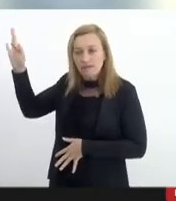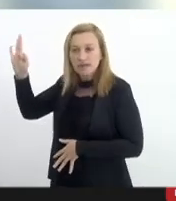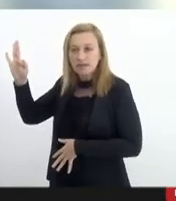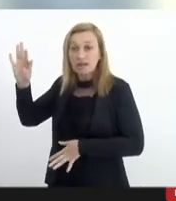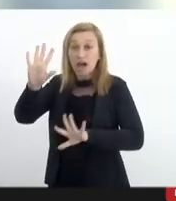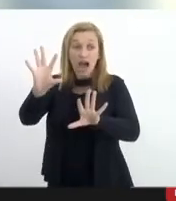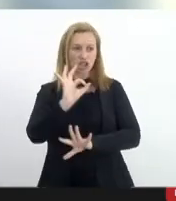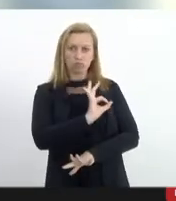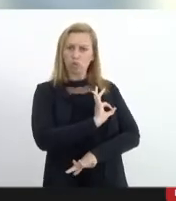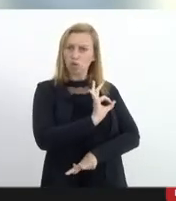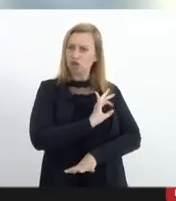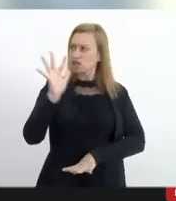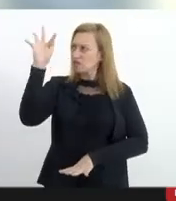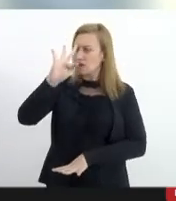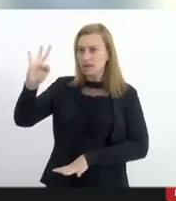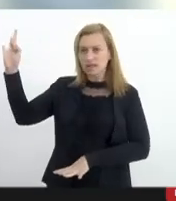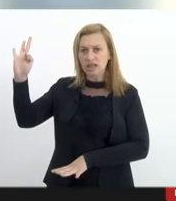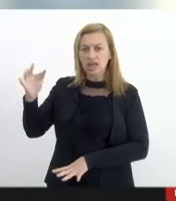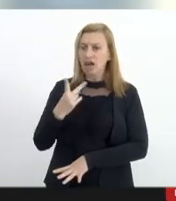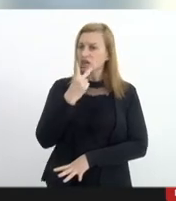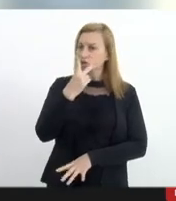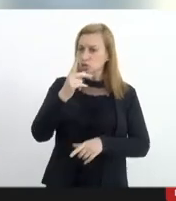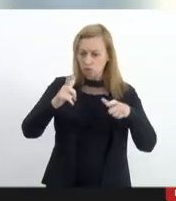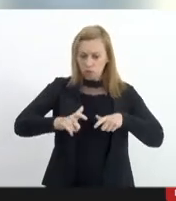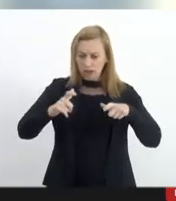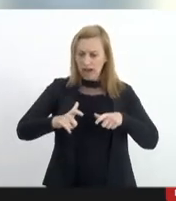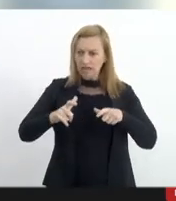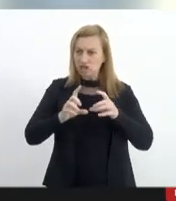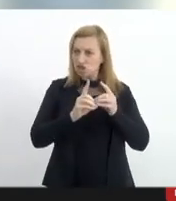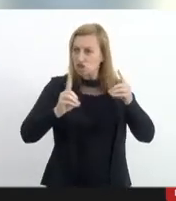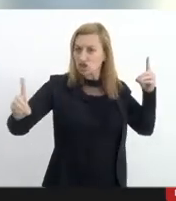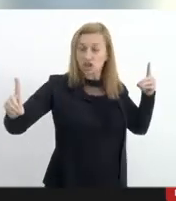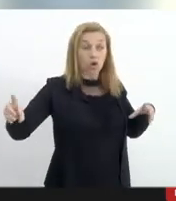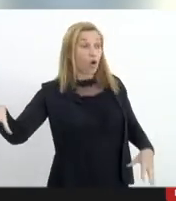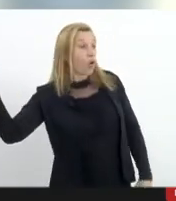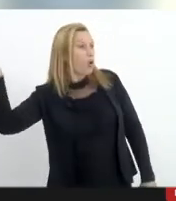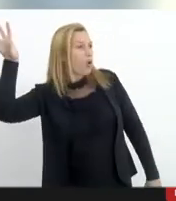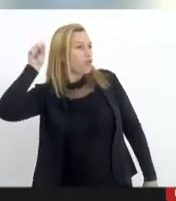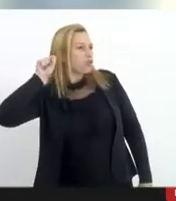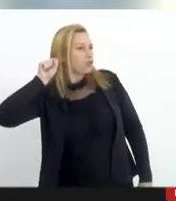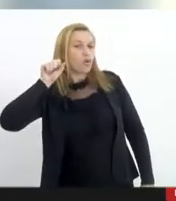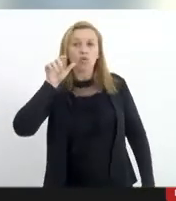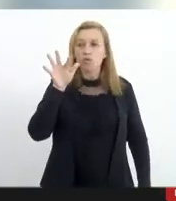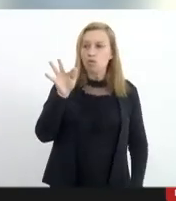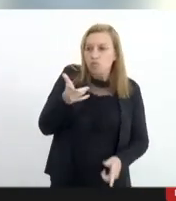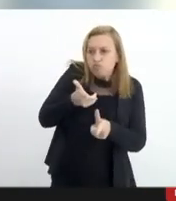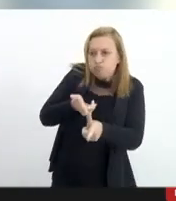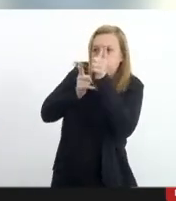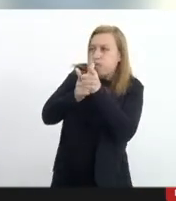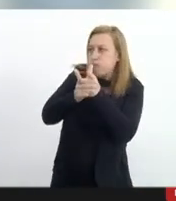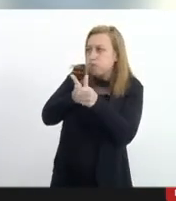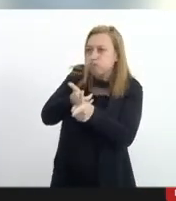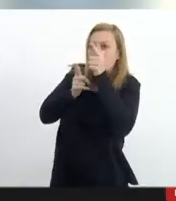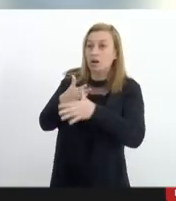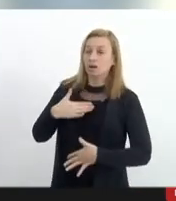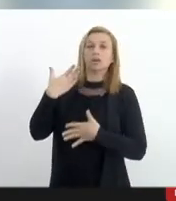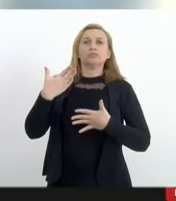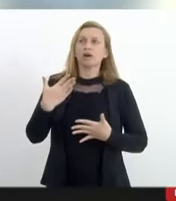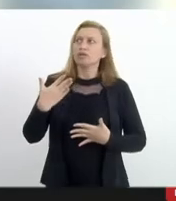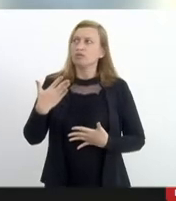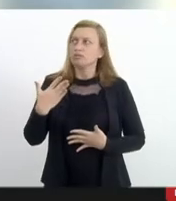Francesa a dois quarteirões de distância ouviam as rajadas de fuzis AK-47 e se assustavam